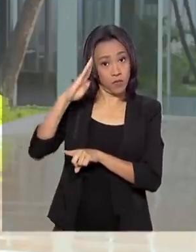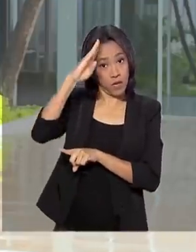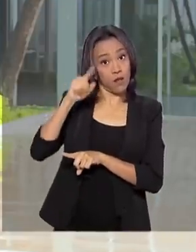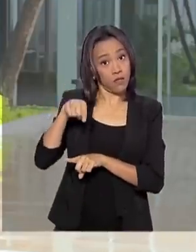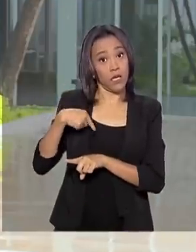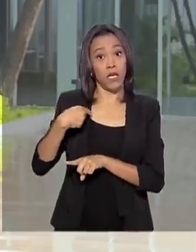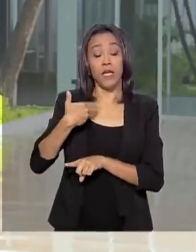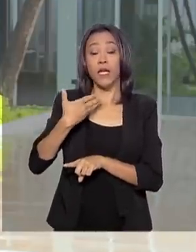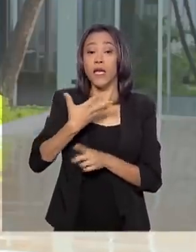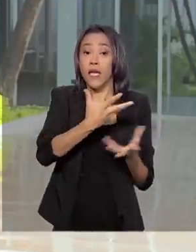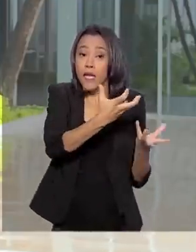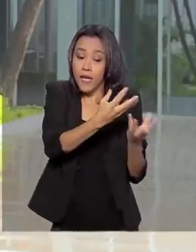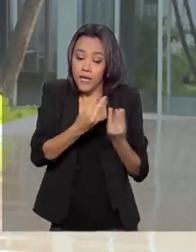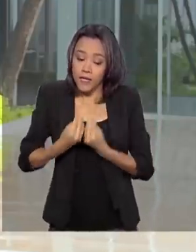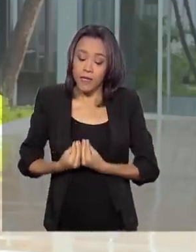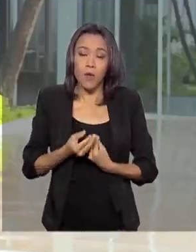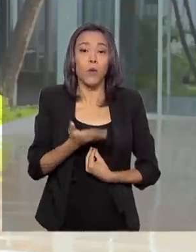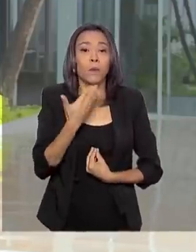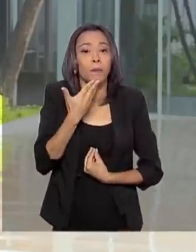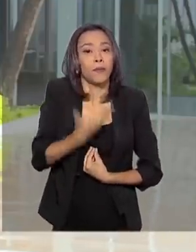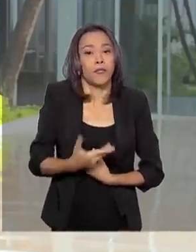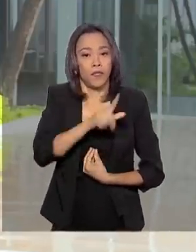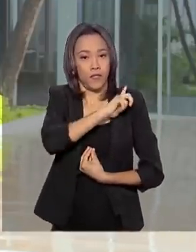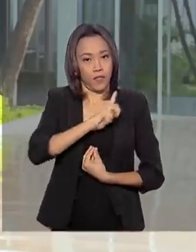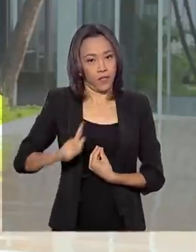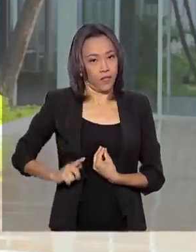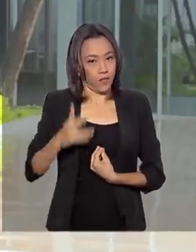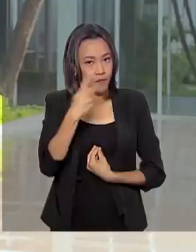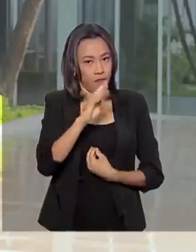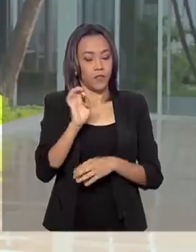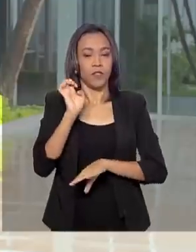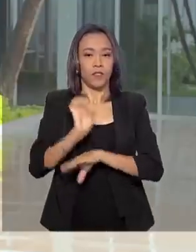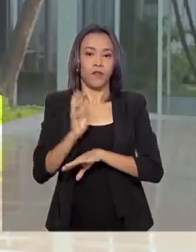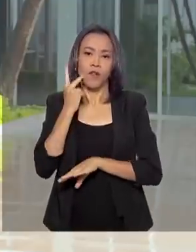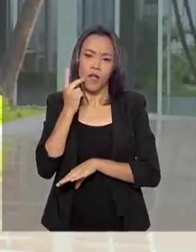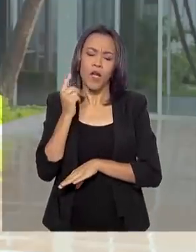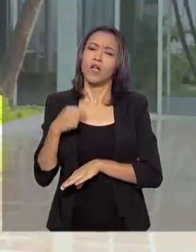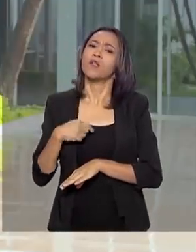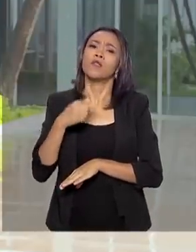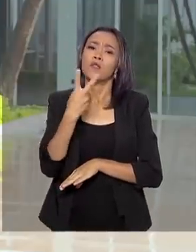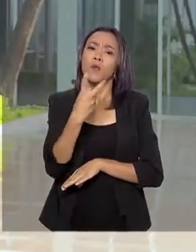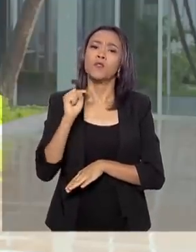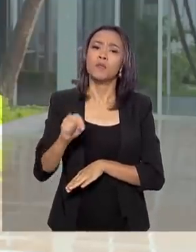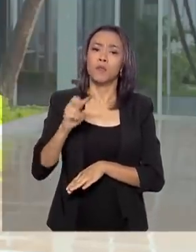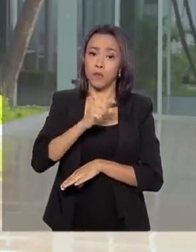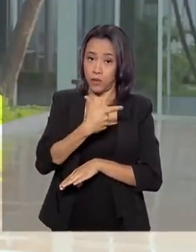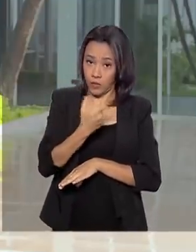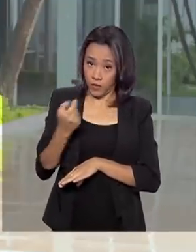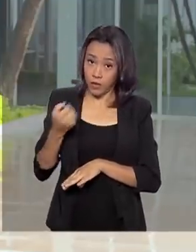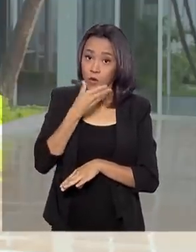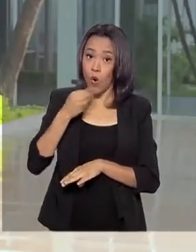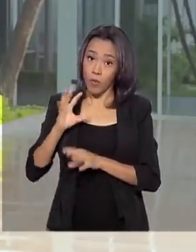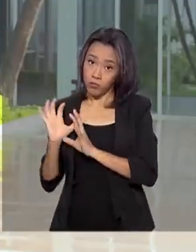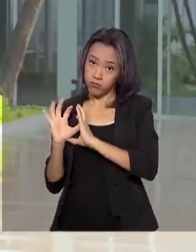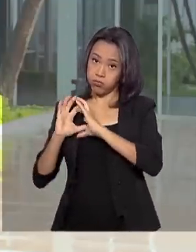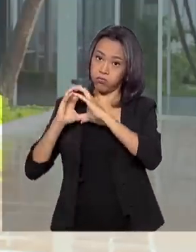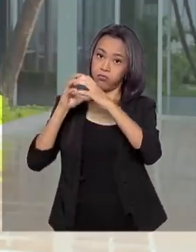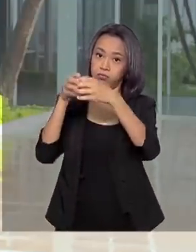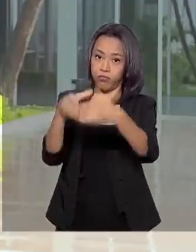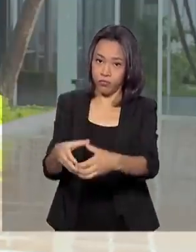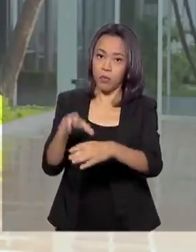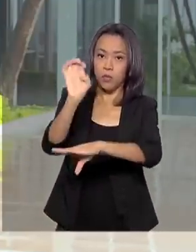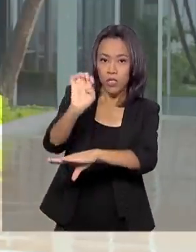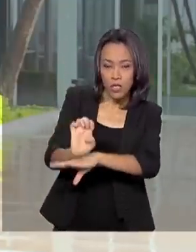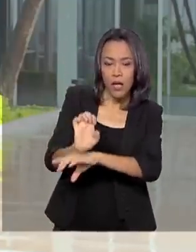pedido do governador do Ceará. 2.600 homens foram deslocados para o estado. Fernando Azevedo disse